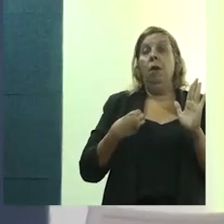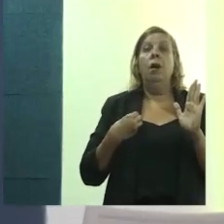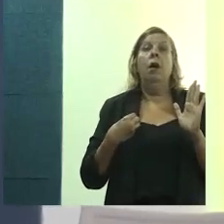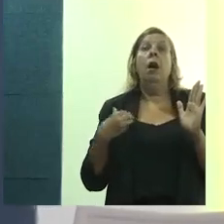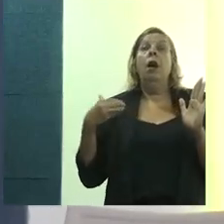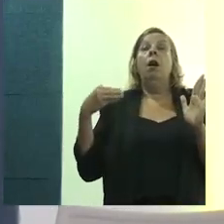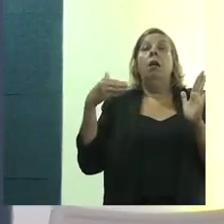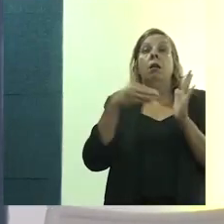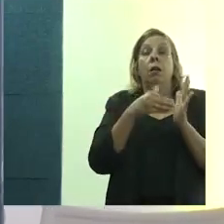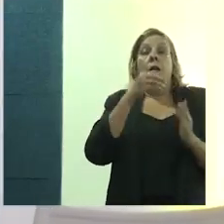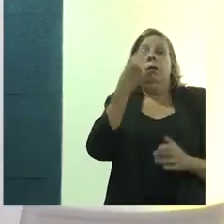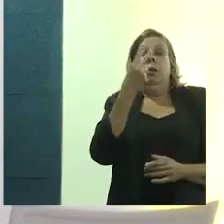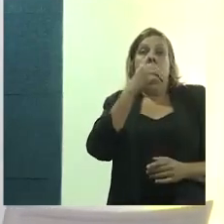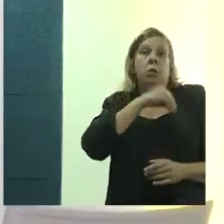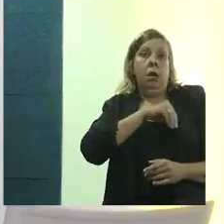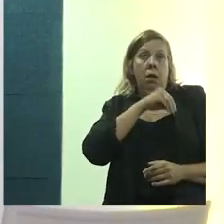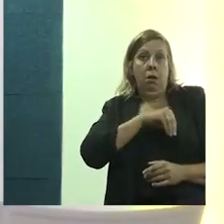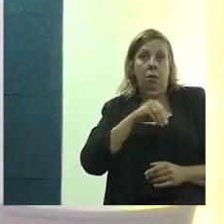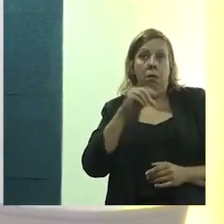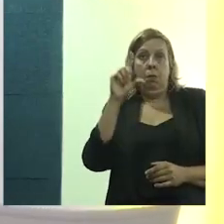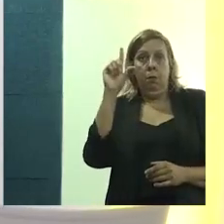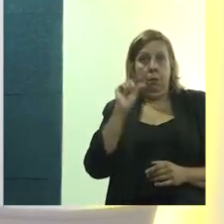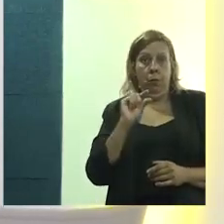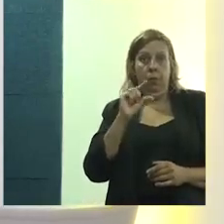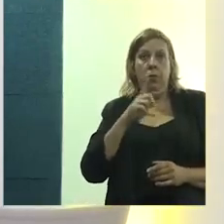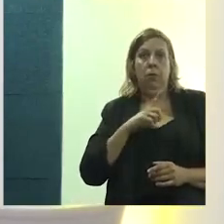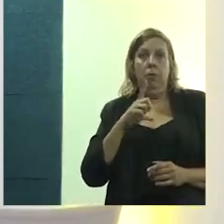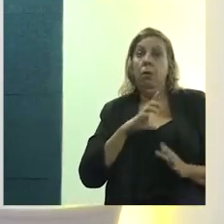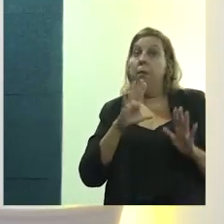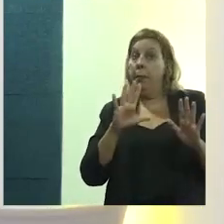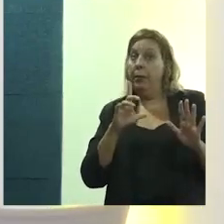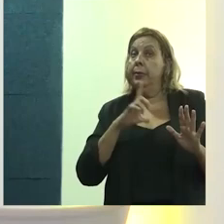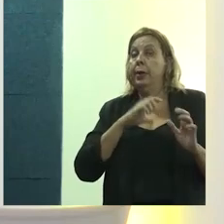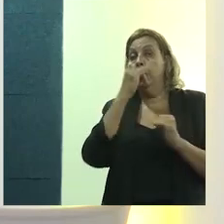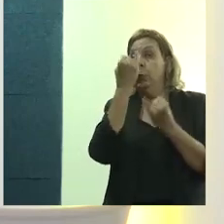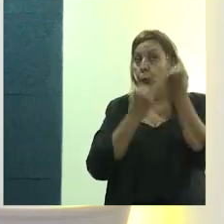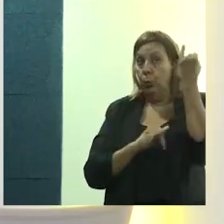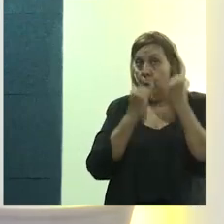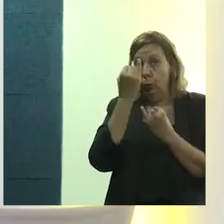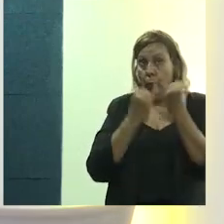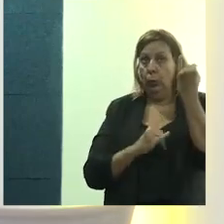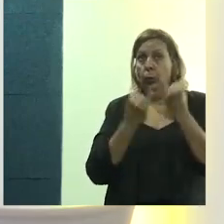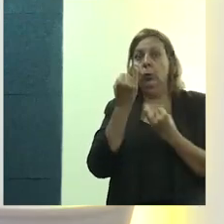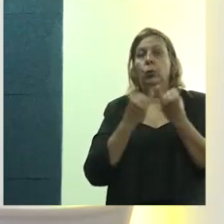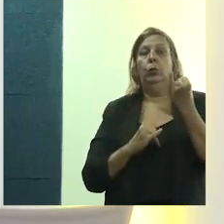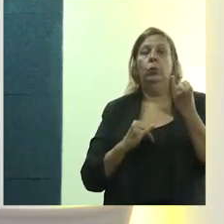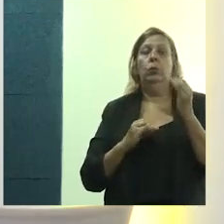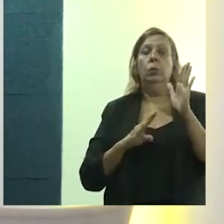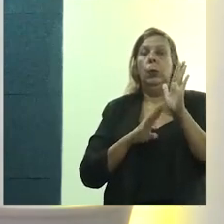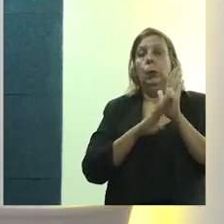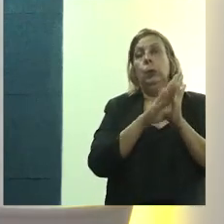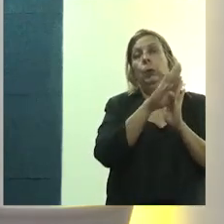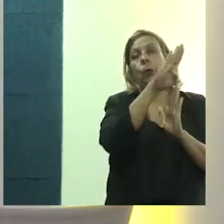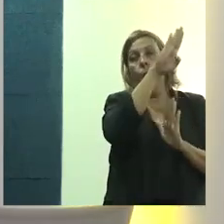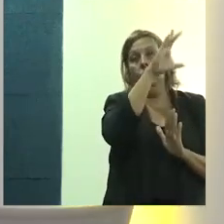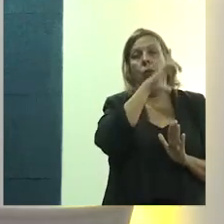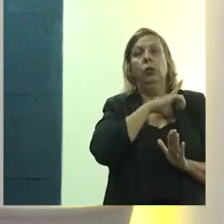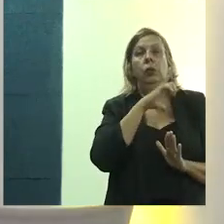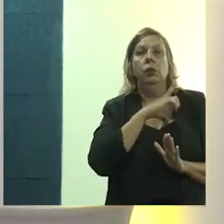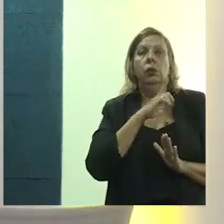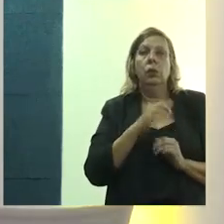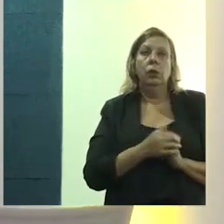até 12 salários mínimos. E, no entanto, a gente tem um agregado industrial muito alto, porque tem